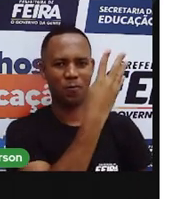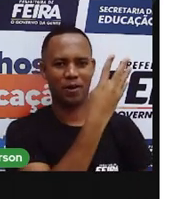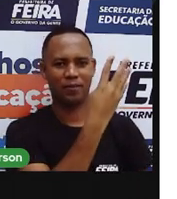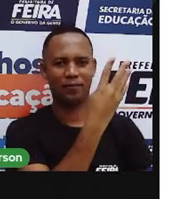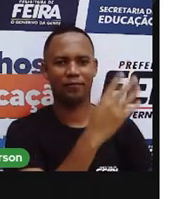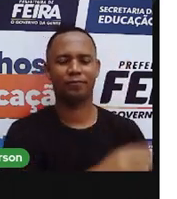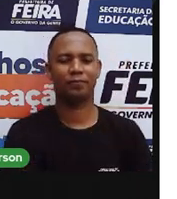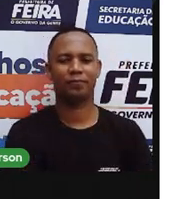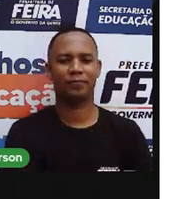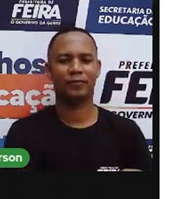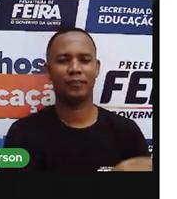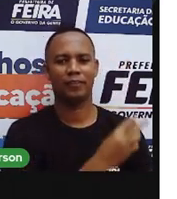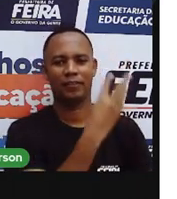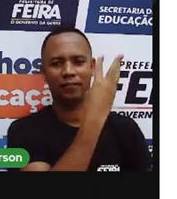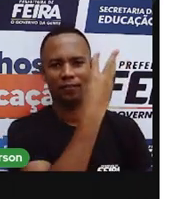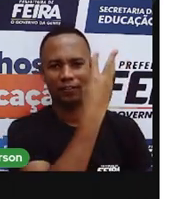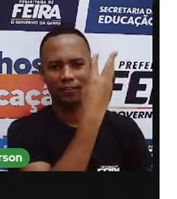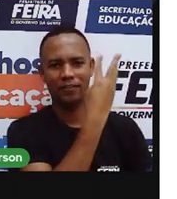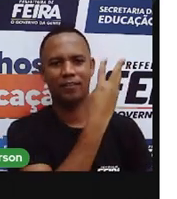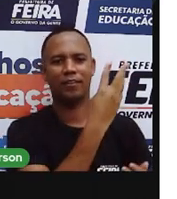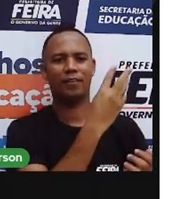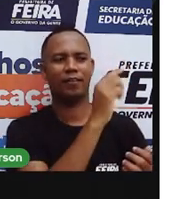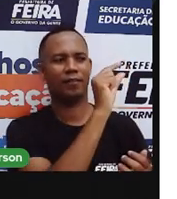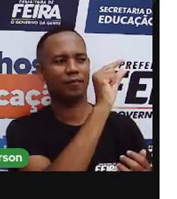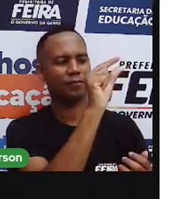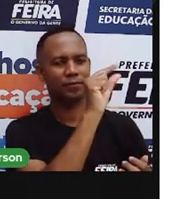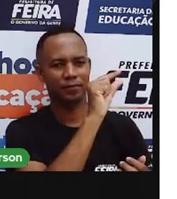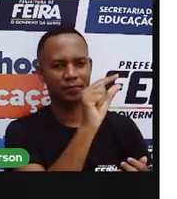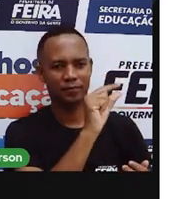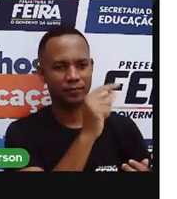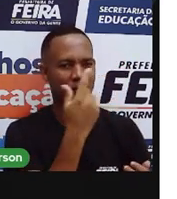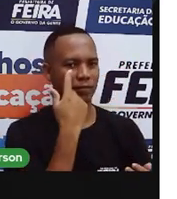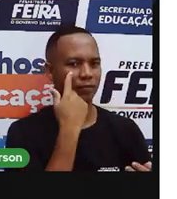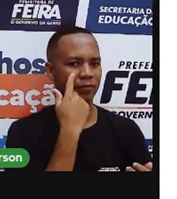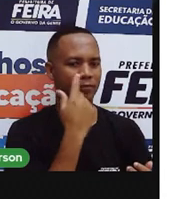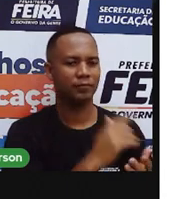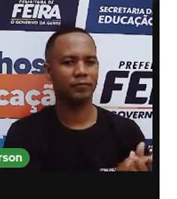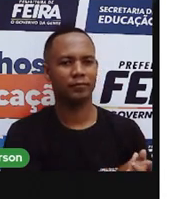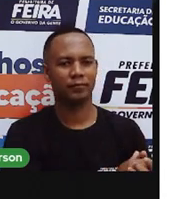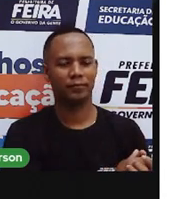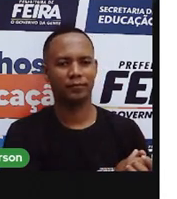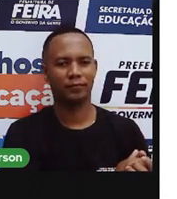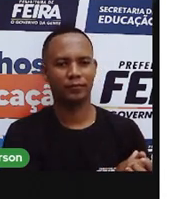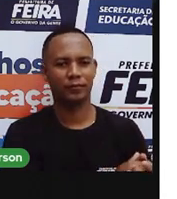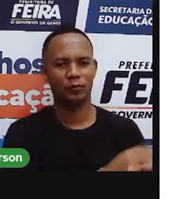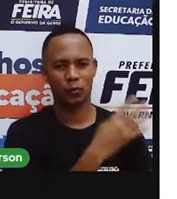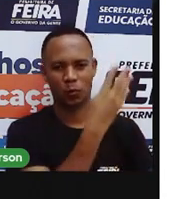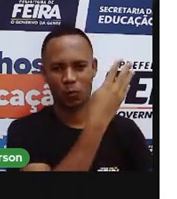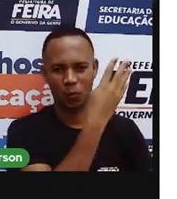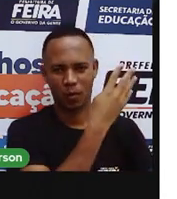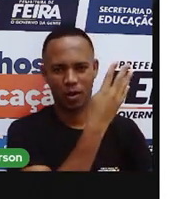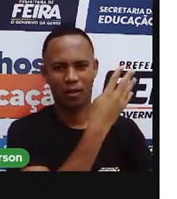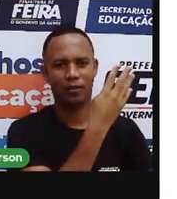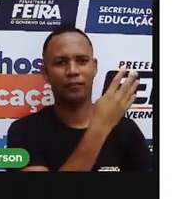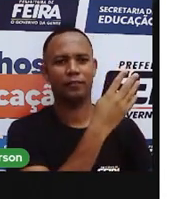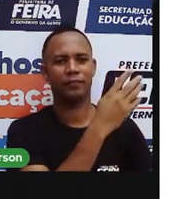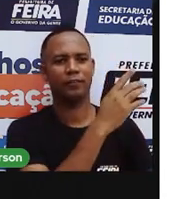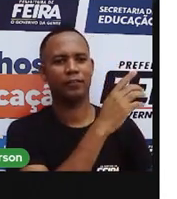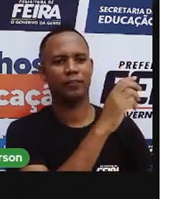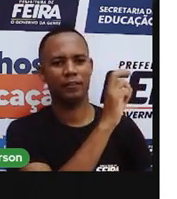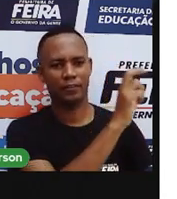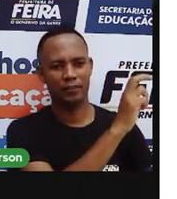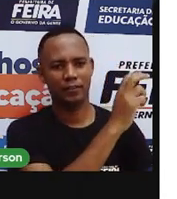estrofe? E na terceira estrofe? Né? Vamos lá. E na quarta estrofe? E na quinta e na